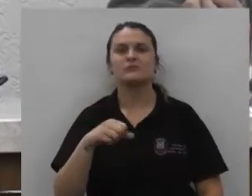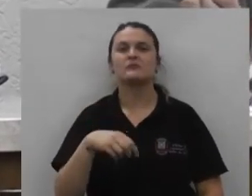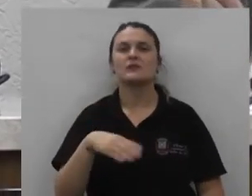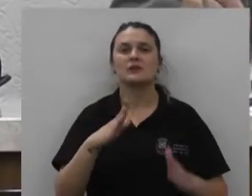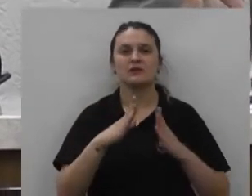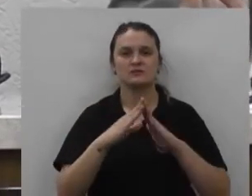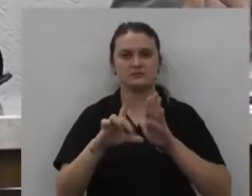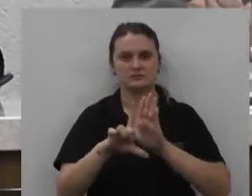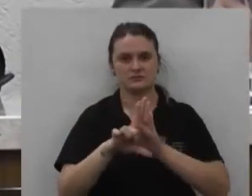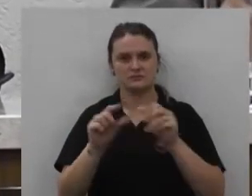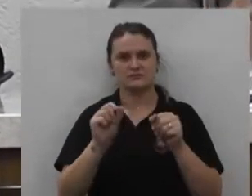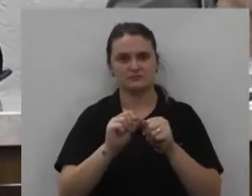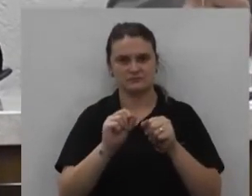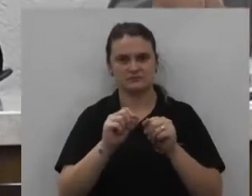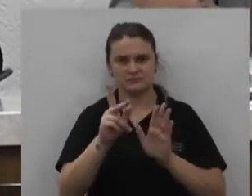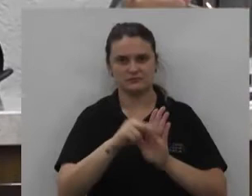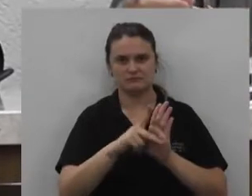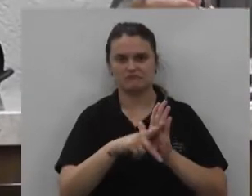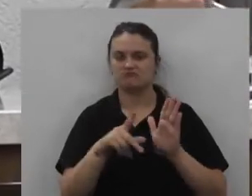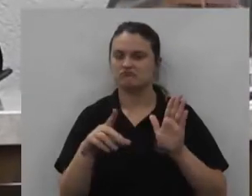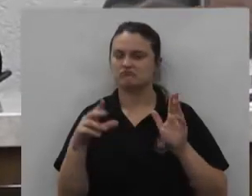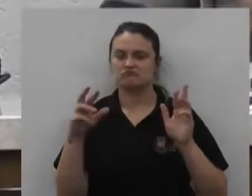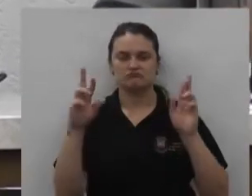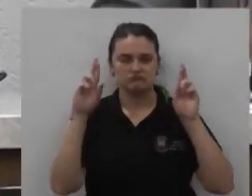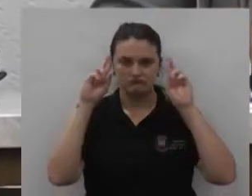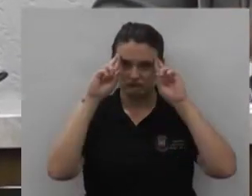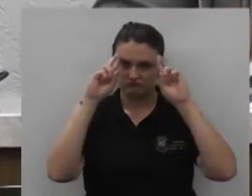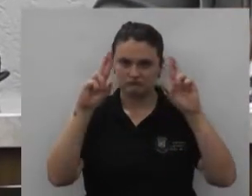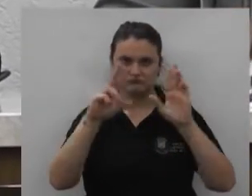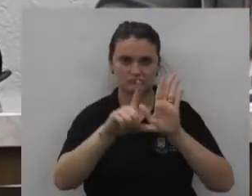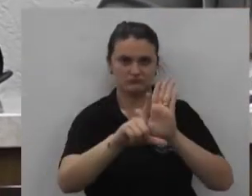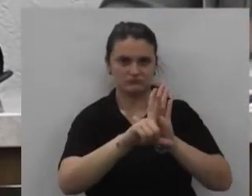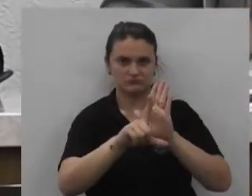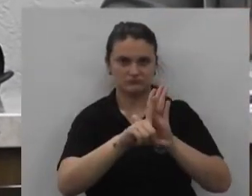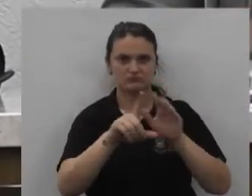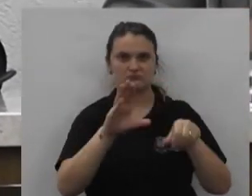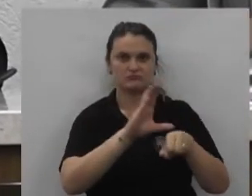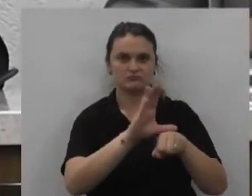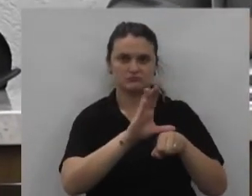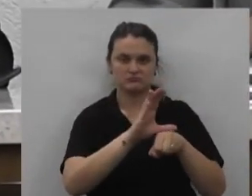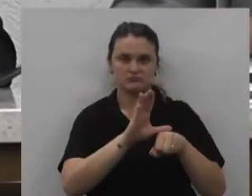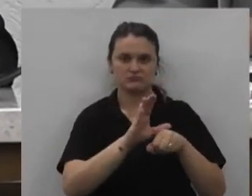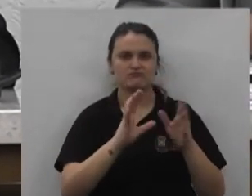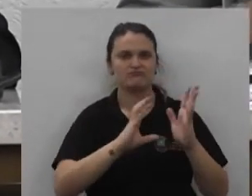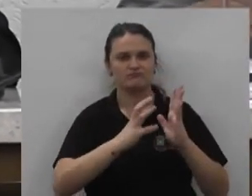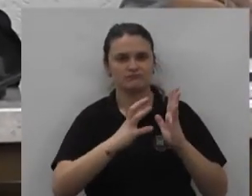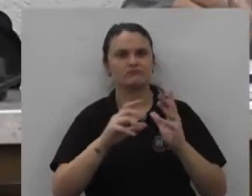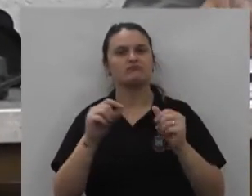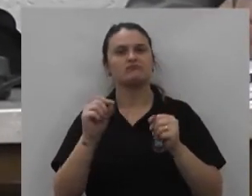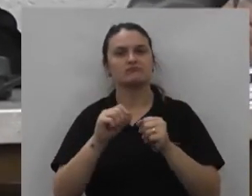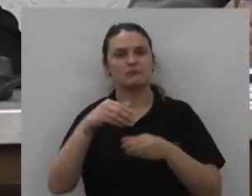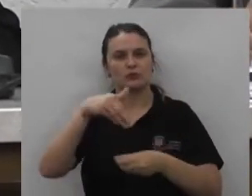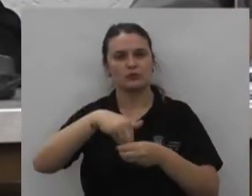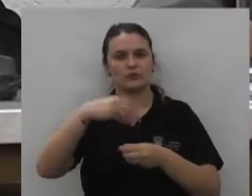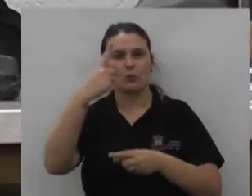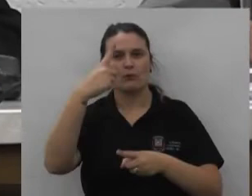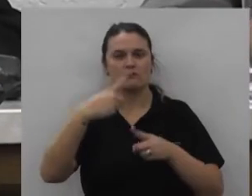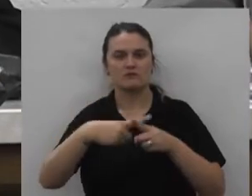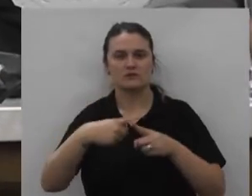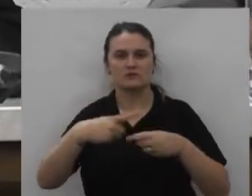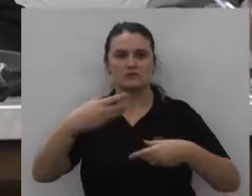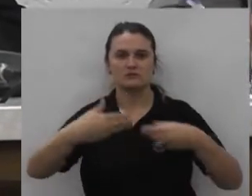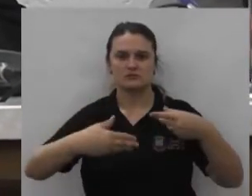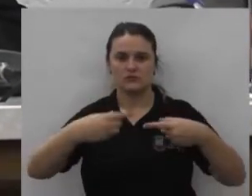autoria do poder legislativo legal e constitucional considerando o acordo de lideranças o mesmo será apreciado em turno único com